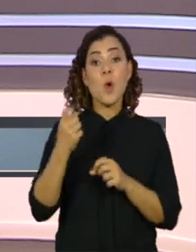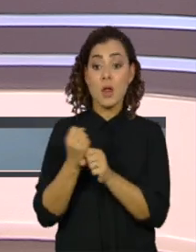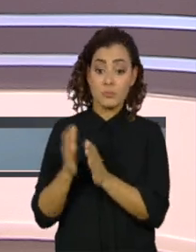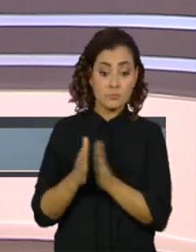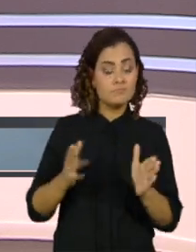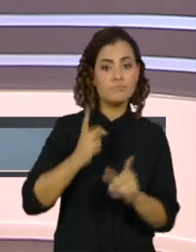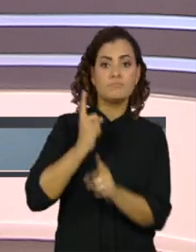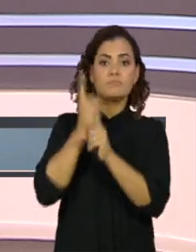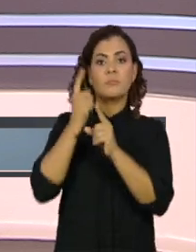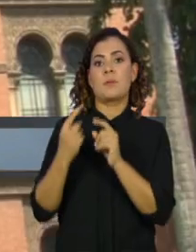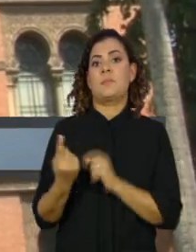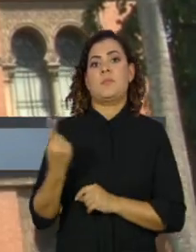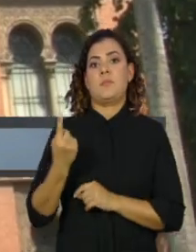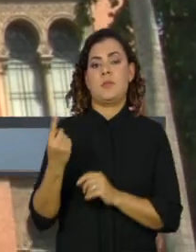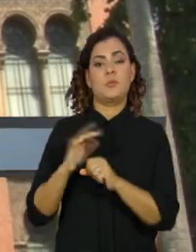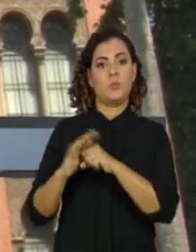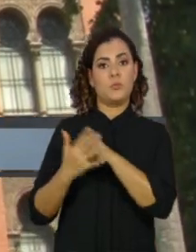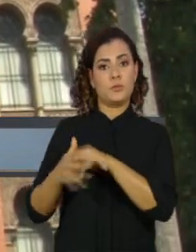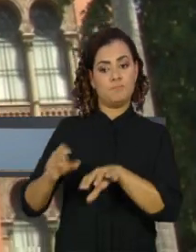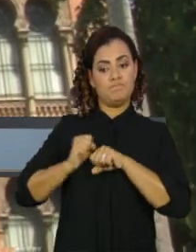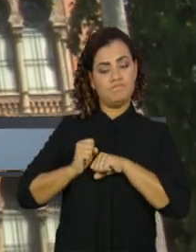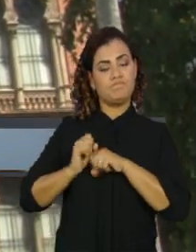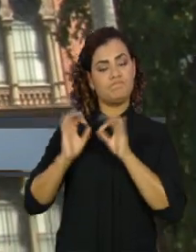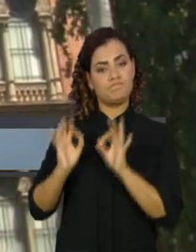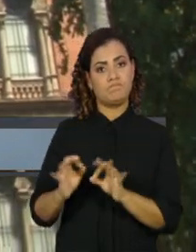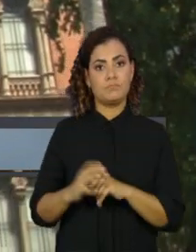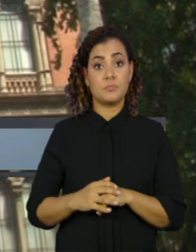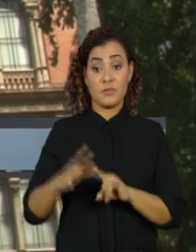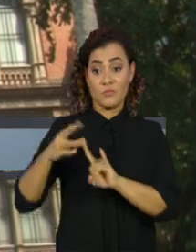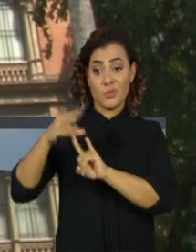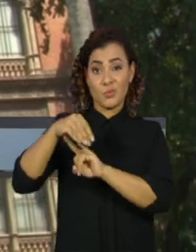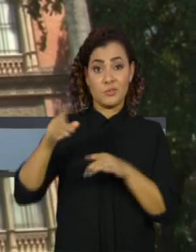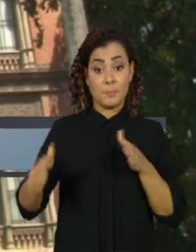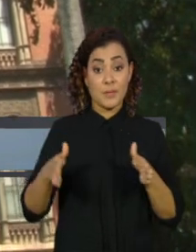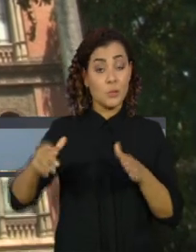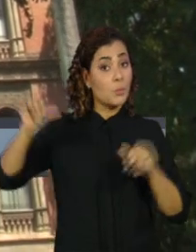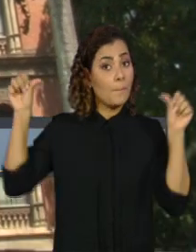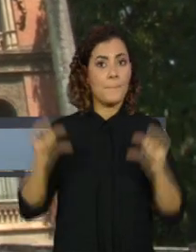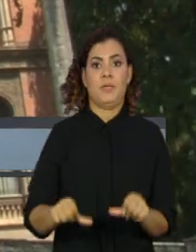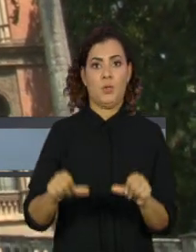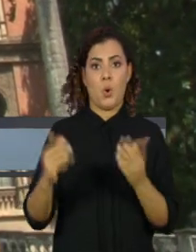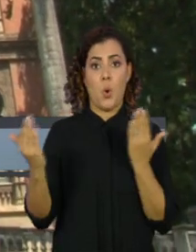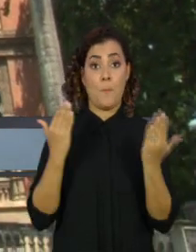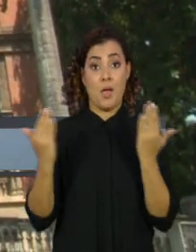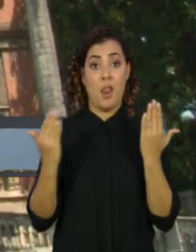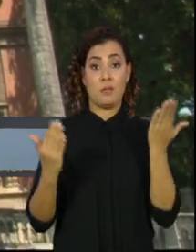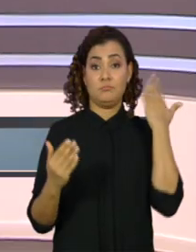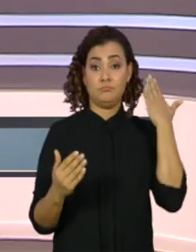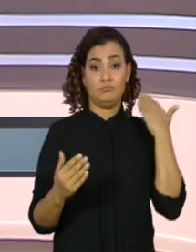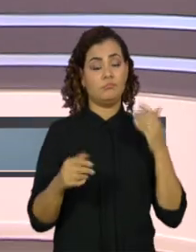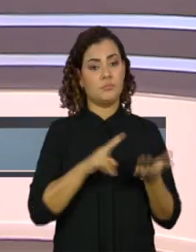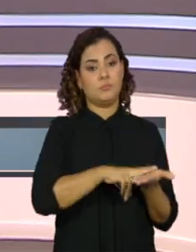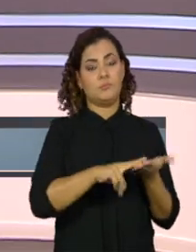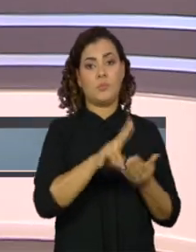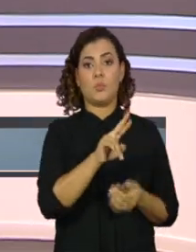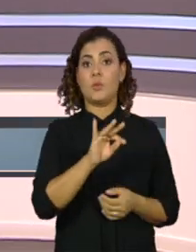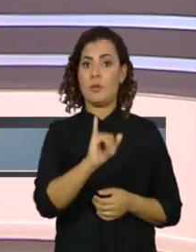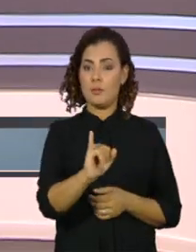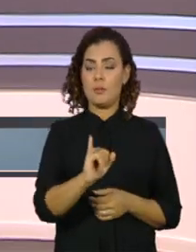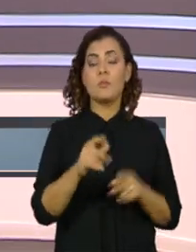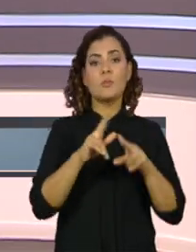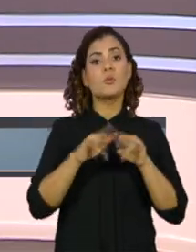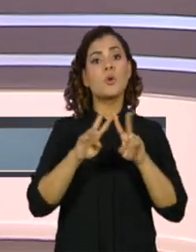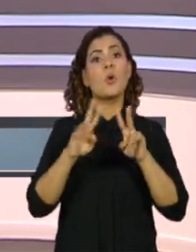caso de Covid-19. Segundo a Fiocruz, vivemos o pior momento em relação à ocupação de UTIs. Para a OMS,